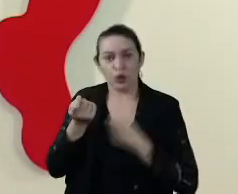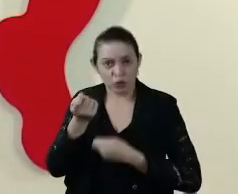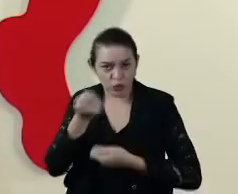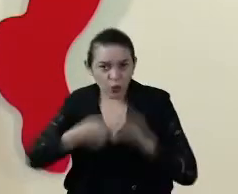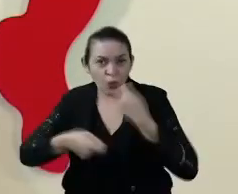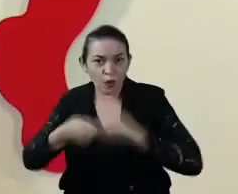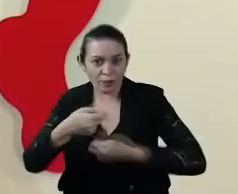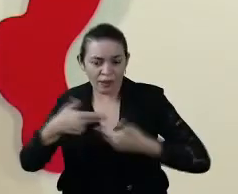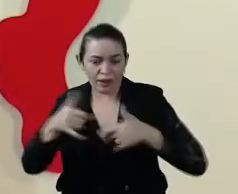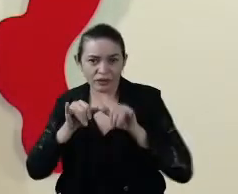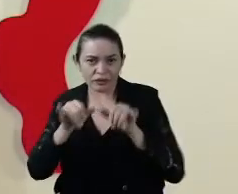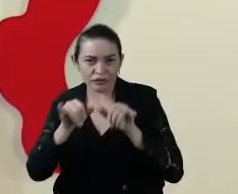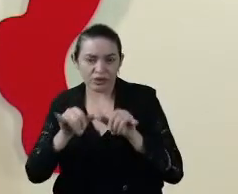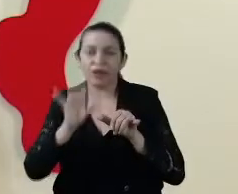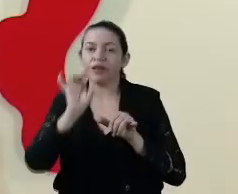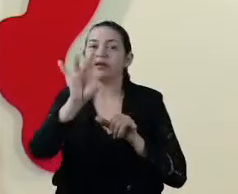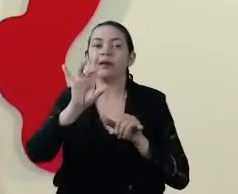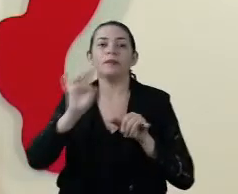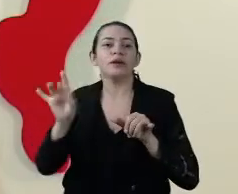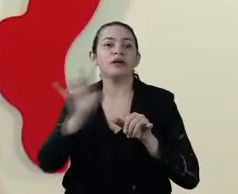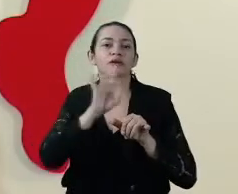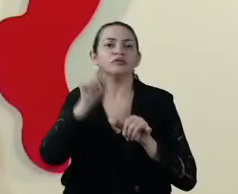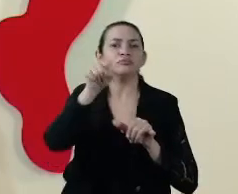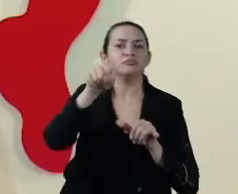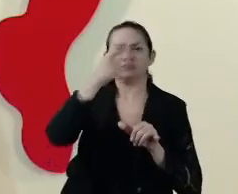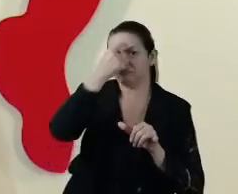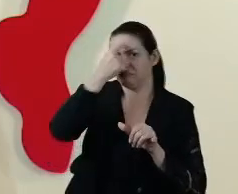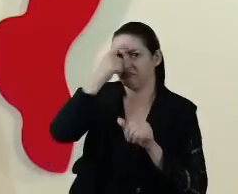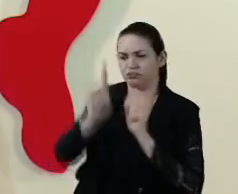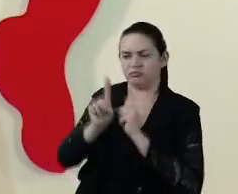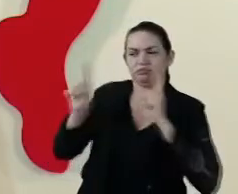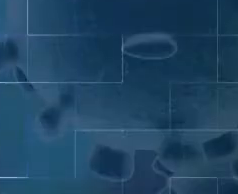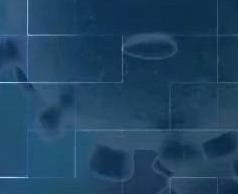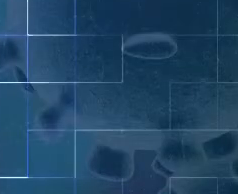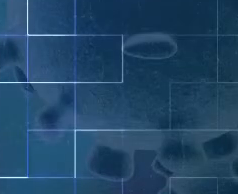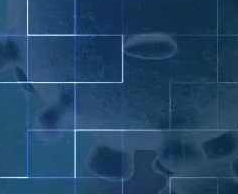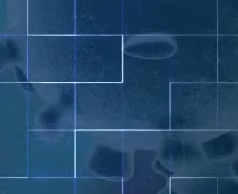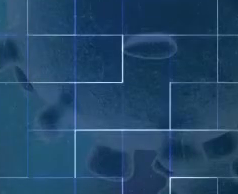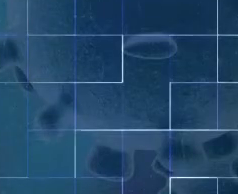isso depende de cada um. Adotar a distância prudente.